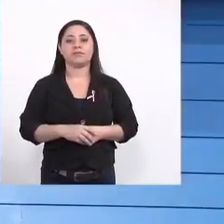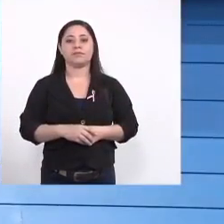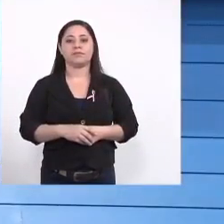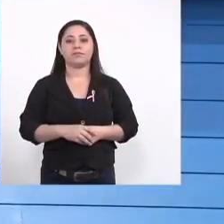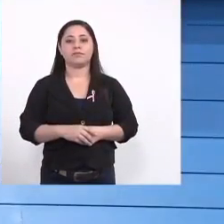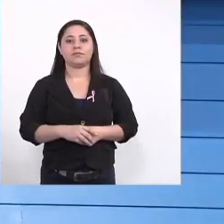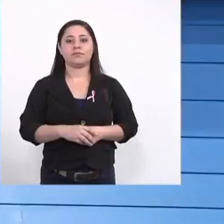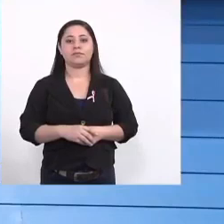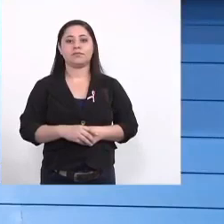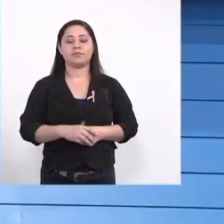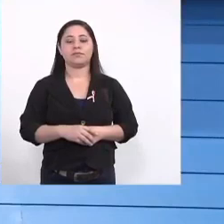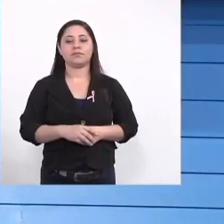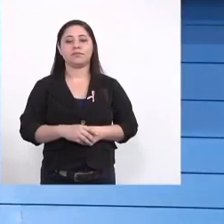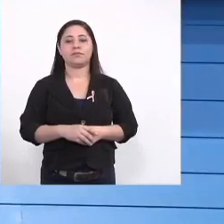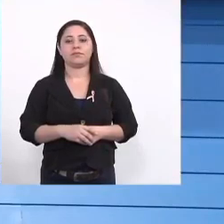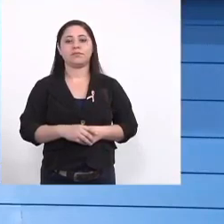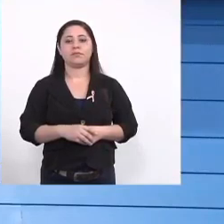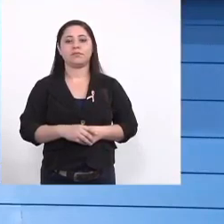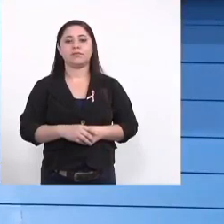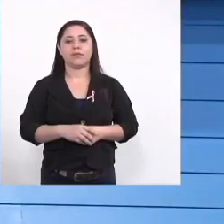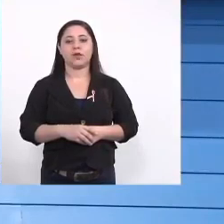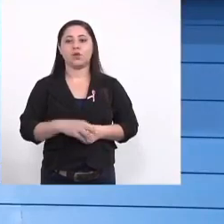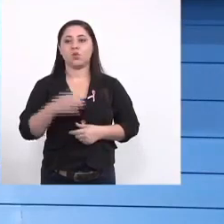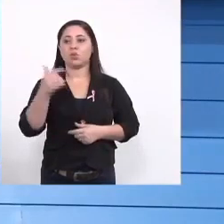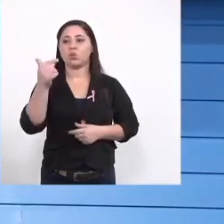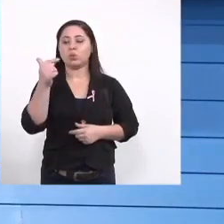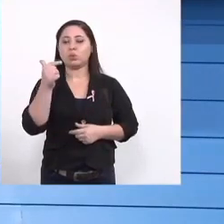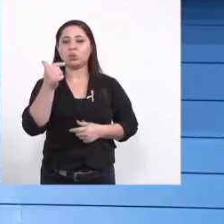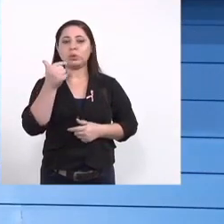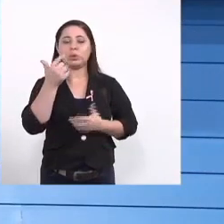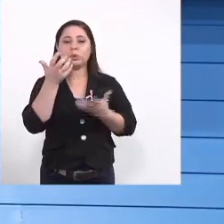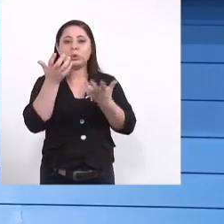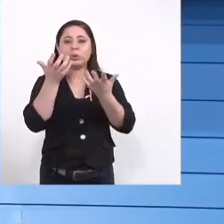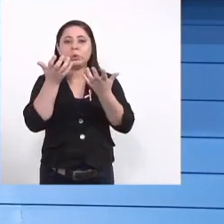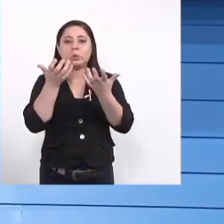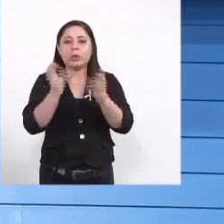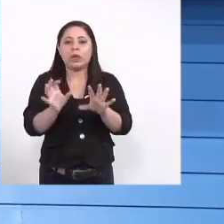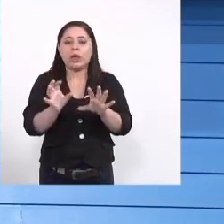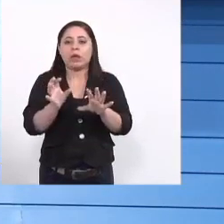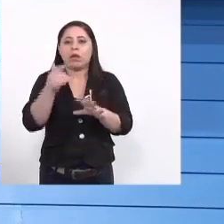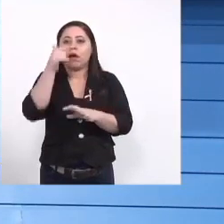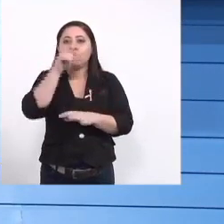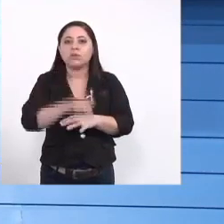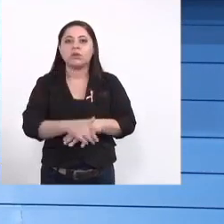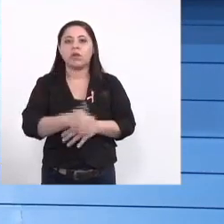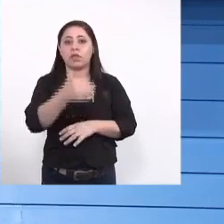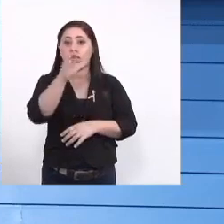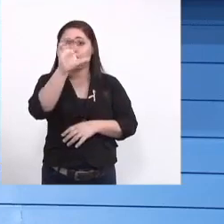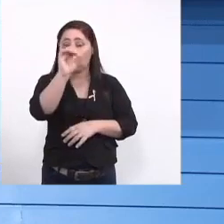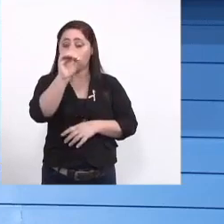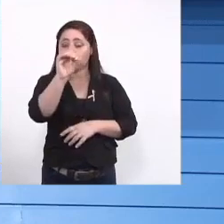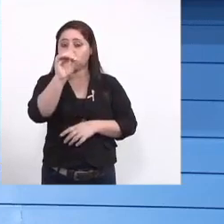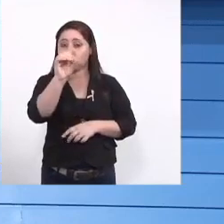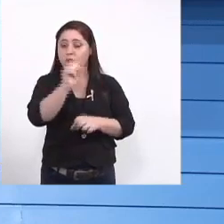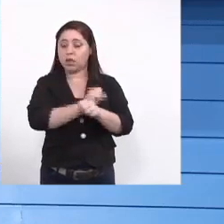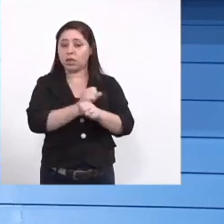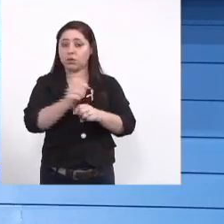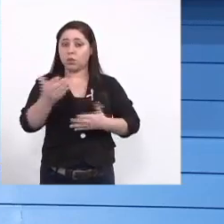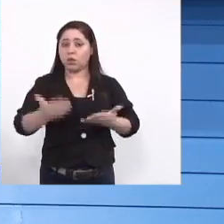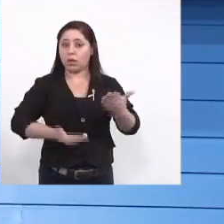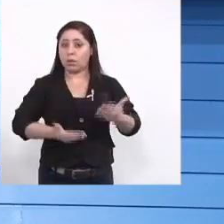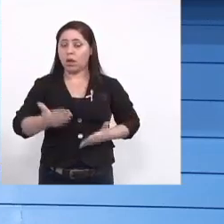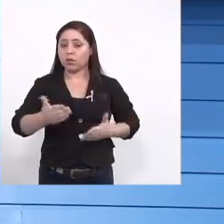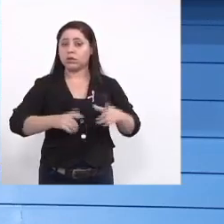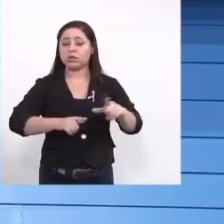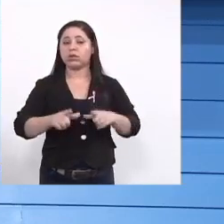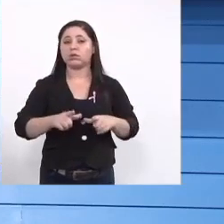sem querer ser redundante senhoras e senhores mas é o momento do desabafo são dez anos como servidor público e dez